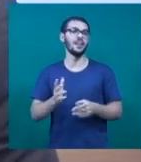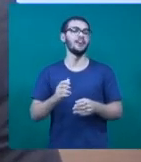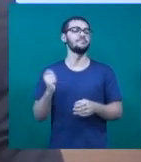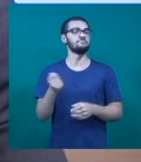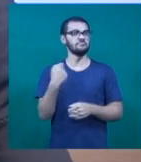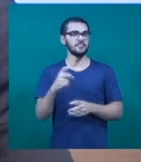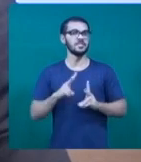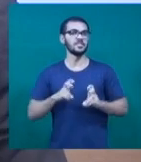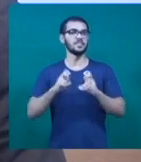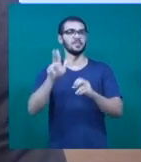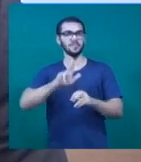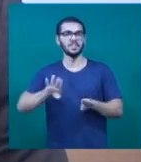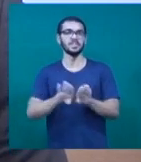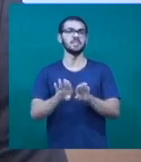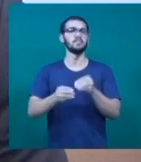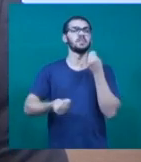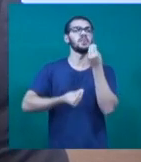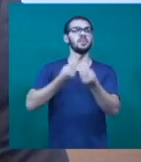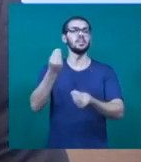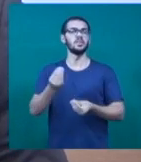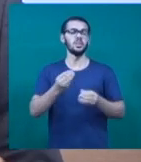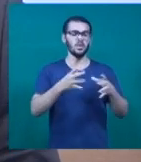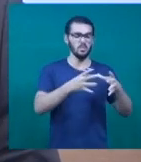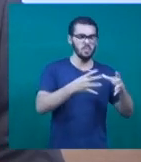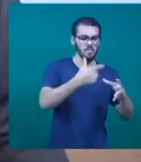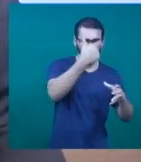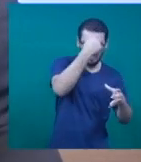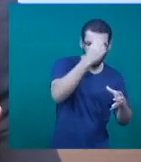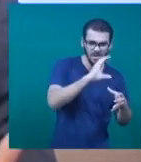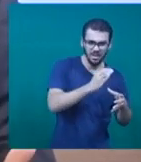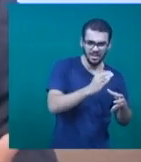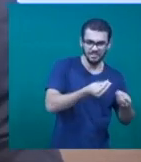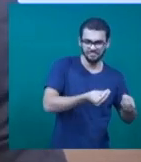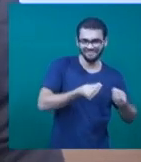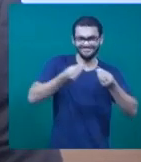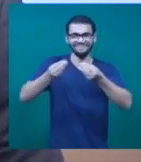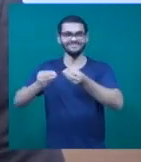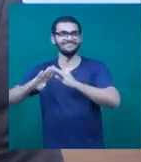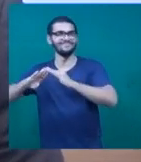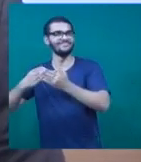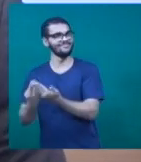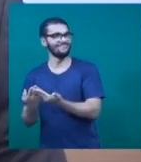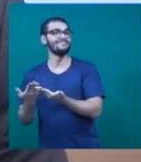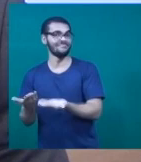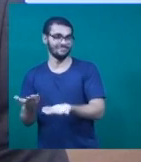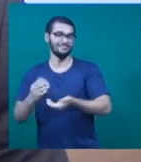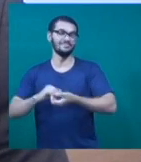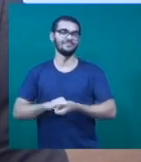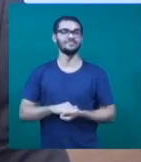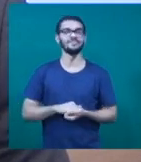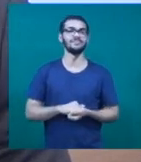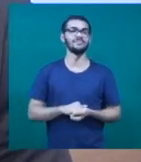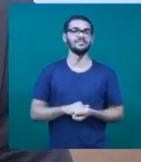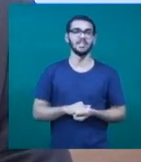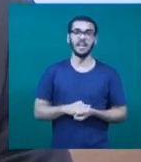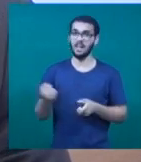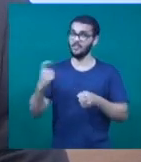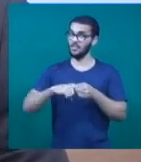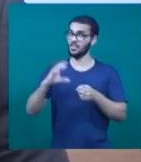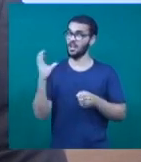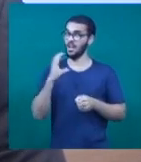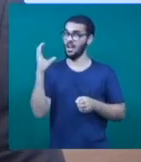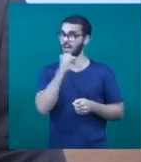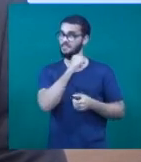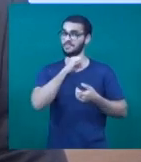de Uberlândia. E ainda, como levar o universo da ciência, quase sempre restrito às universidades, para as escolas. O TVO Notícias